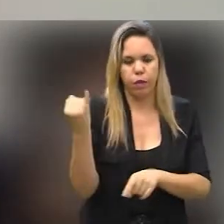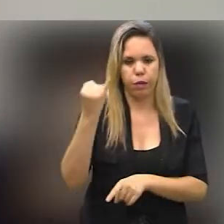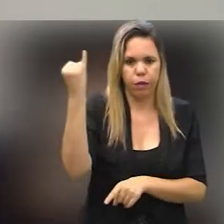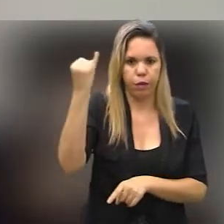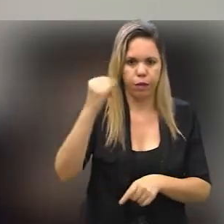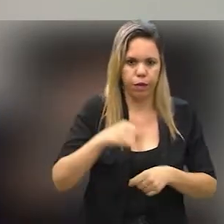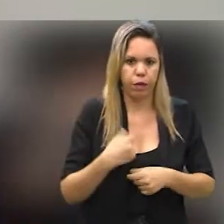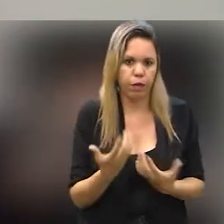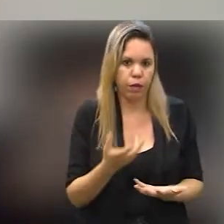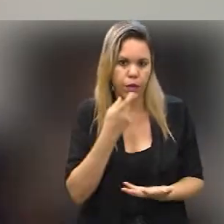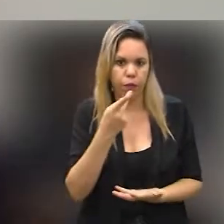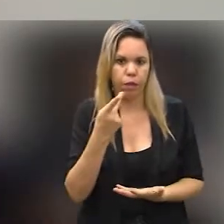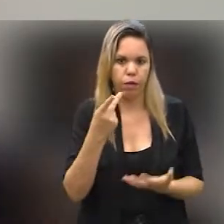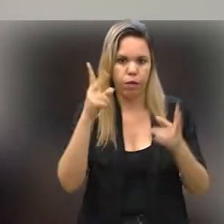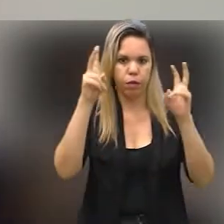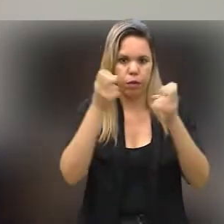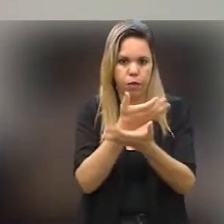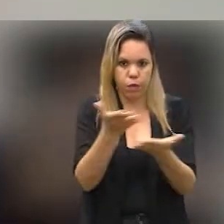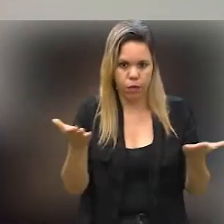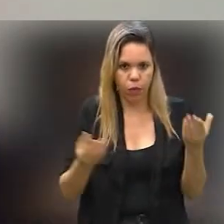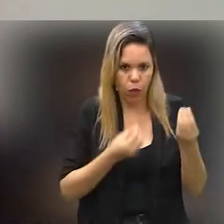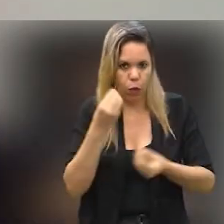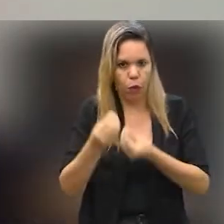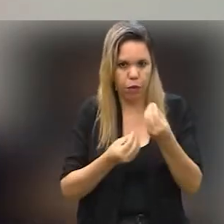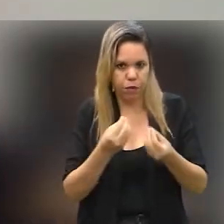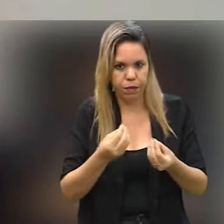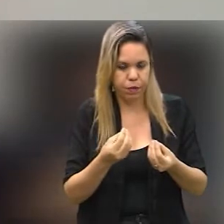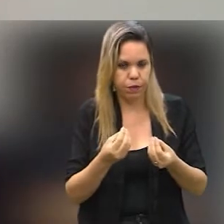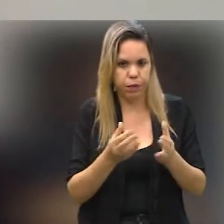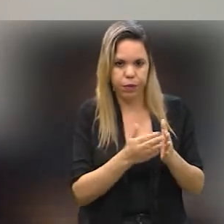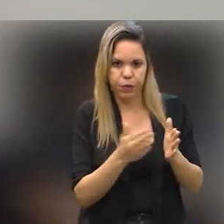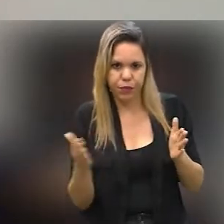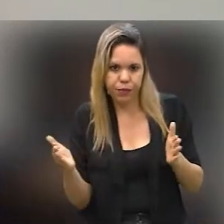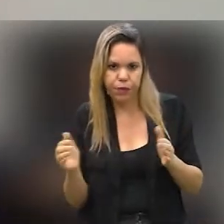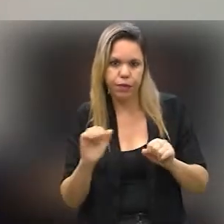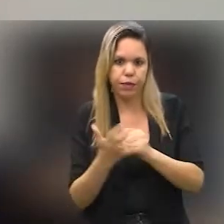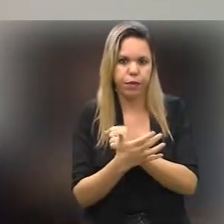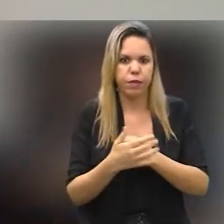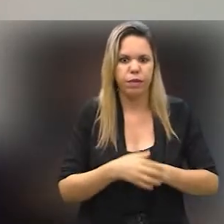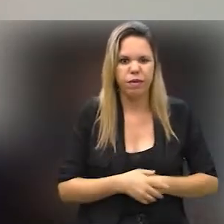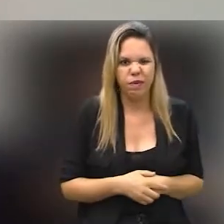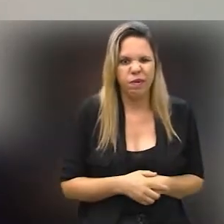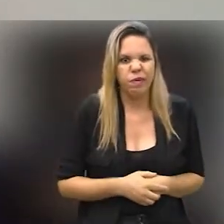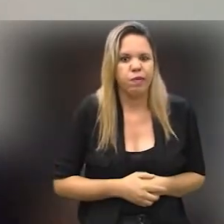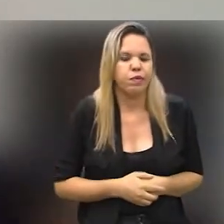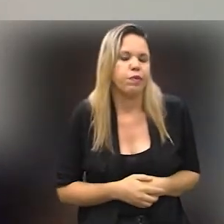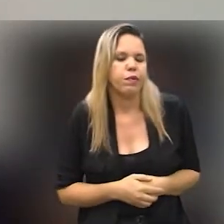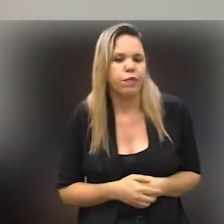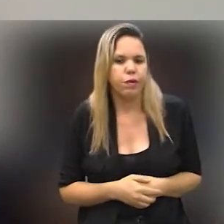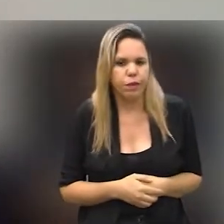importância dela, e eu queria ressaltar como que nesse período de pandemia,